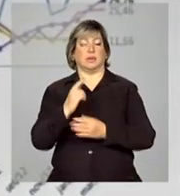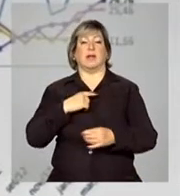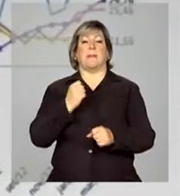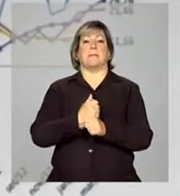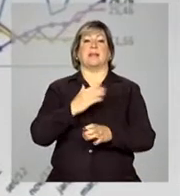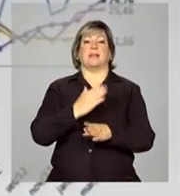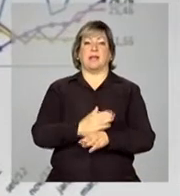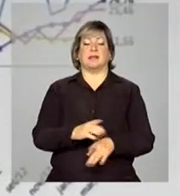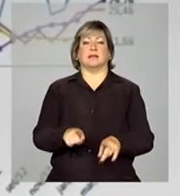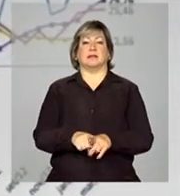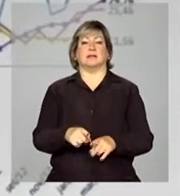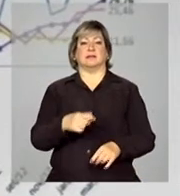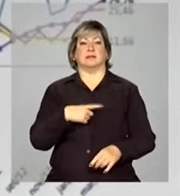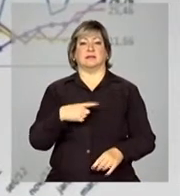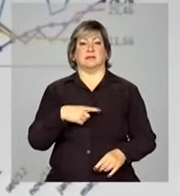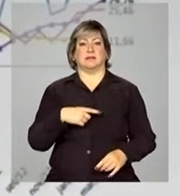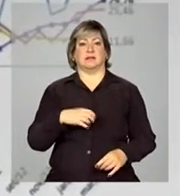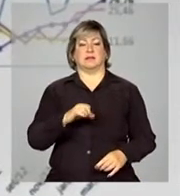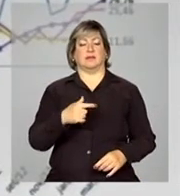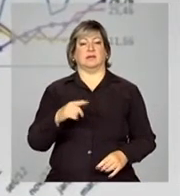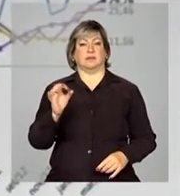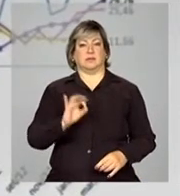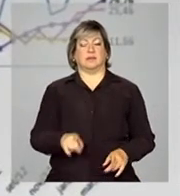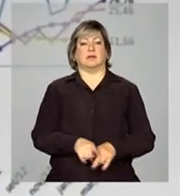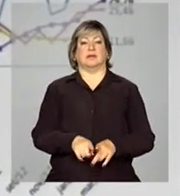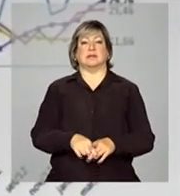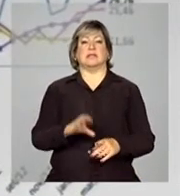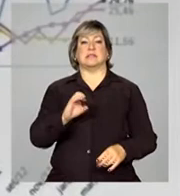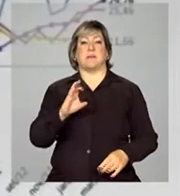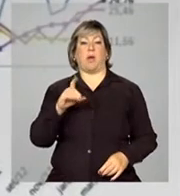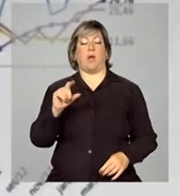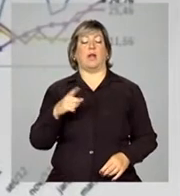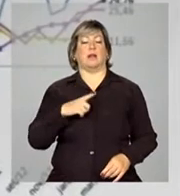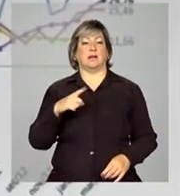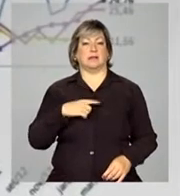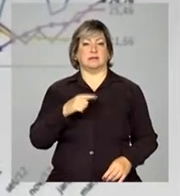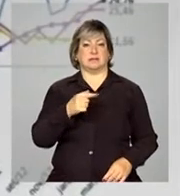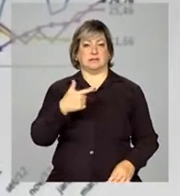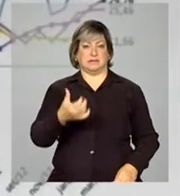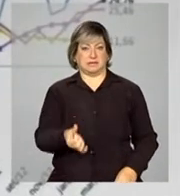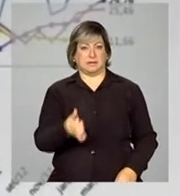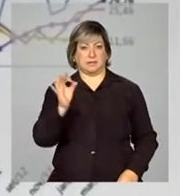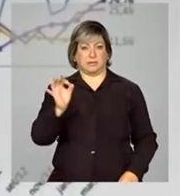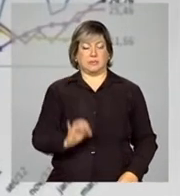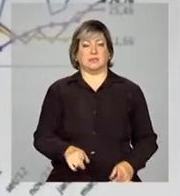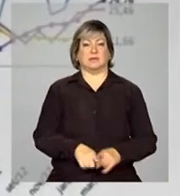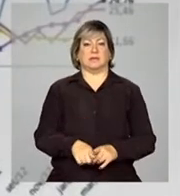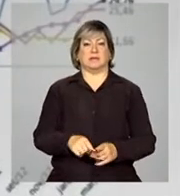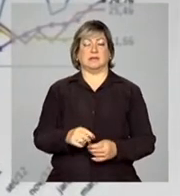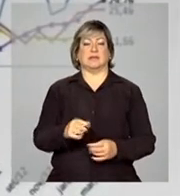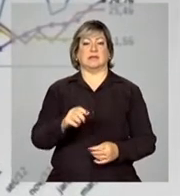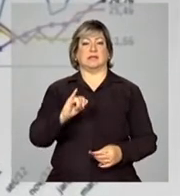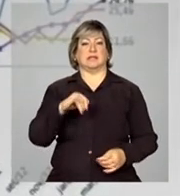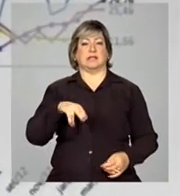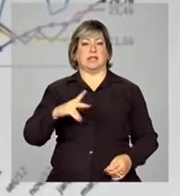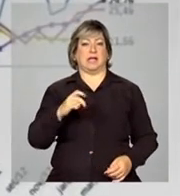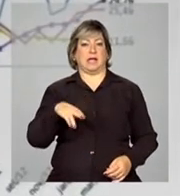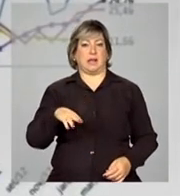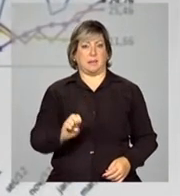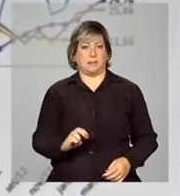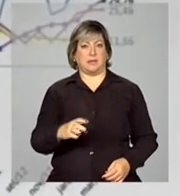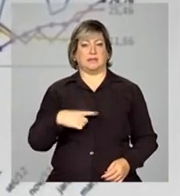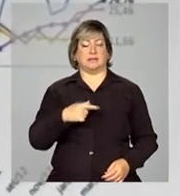inglesa, de 97%, cebola, 76%, inhame, 61%, mandioca,